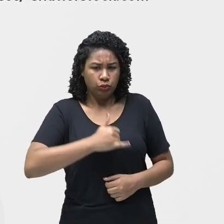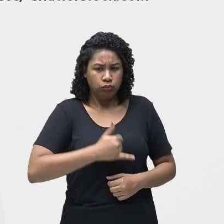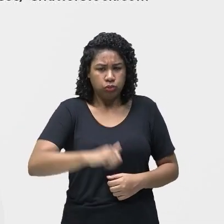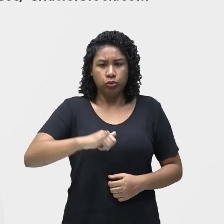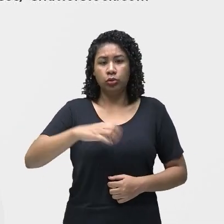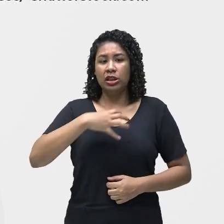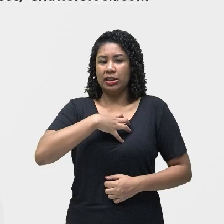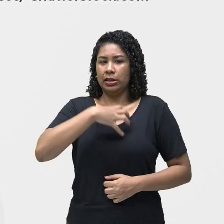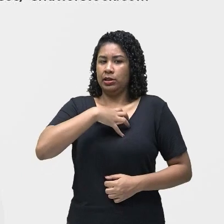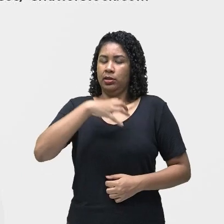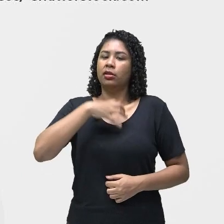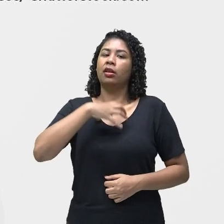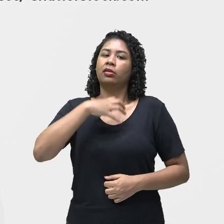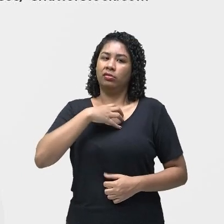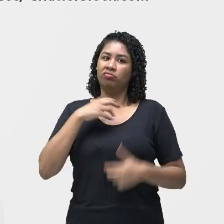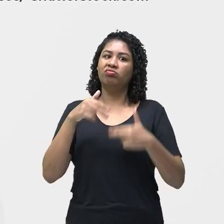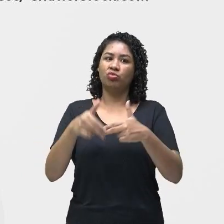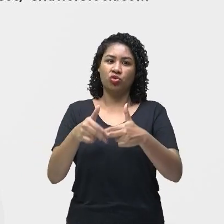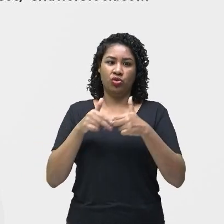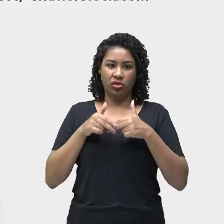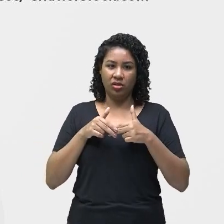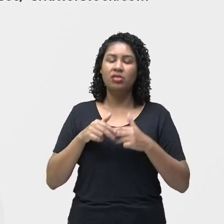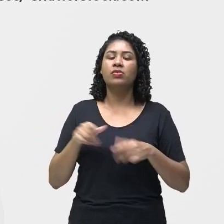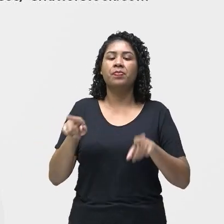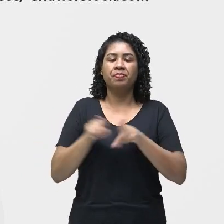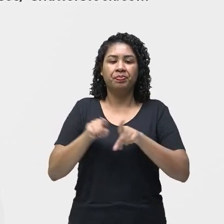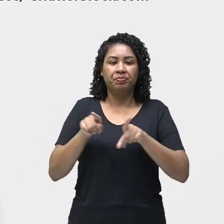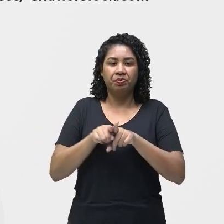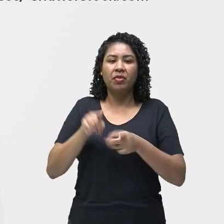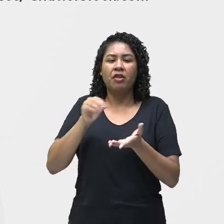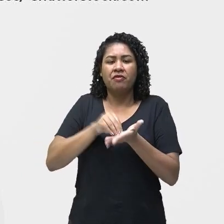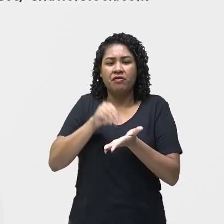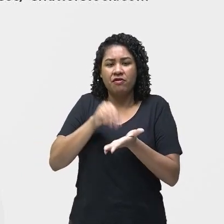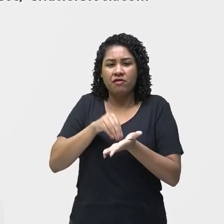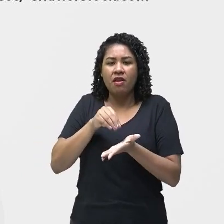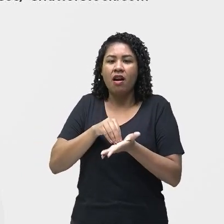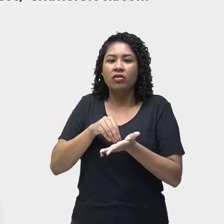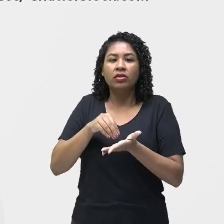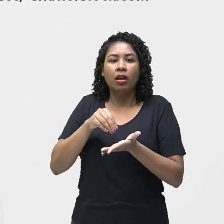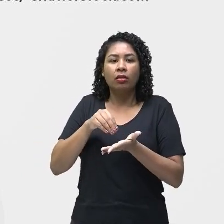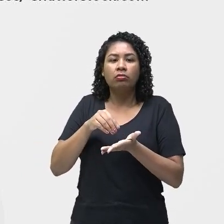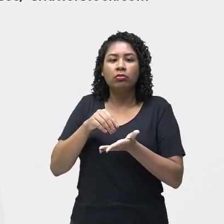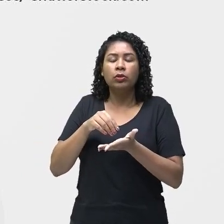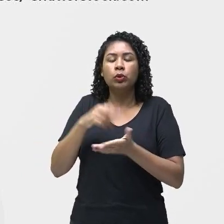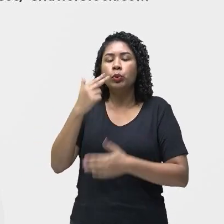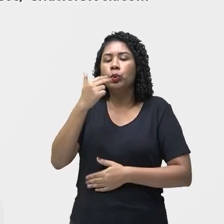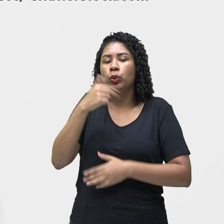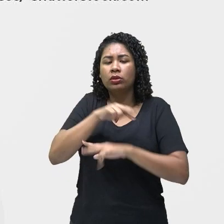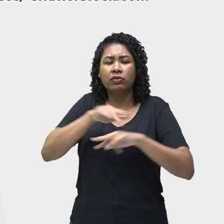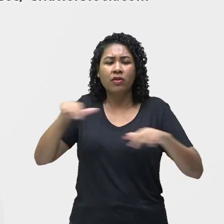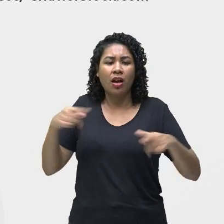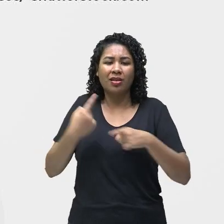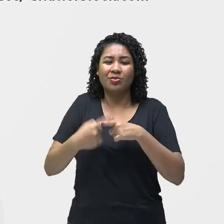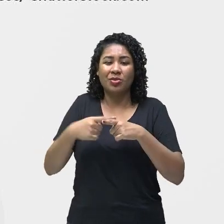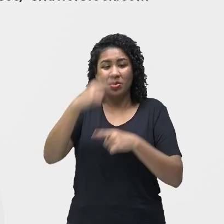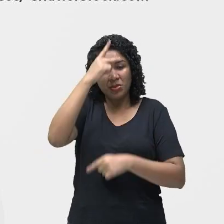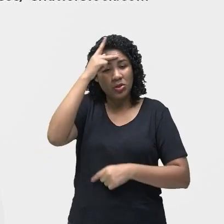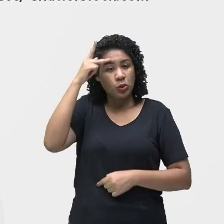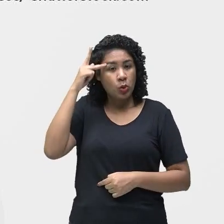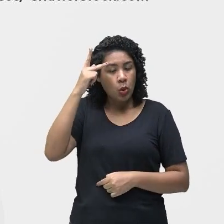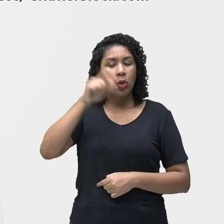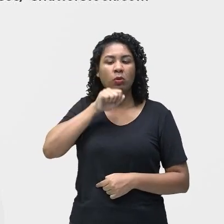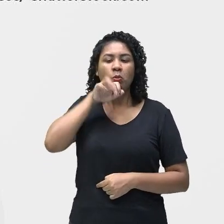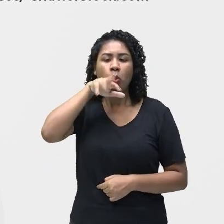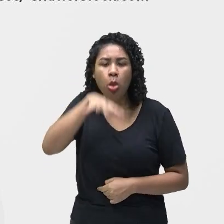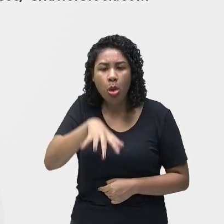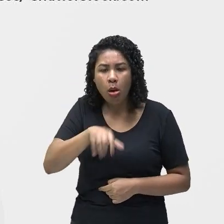contaminada. A desidratação, porque a pessoa acaba vomitando, diarreia e vai perdendo líquido, essa desidratação